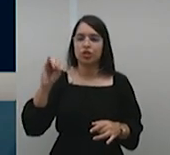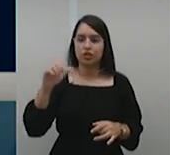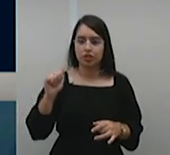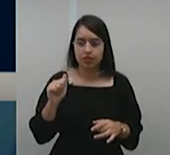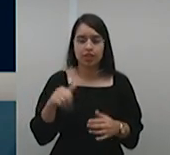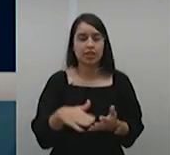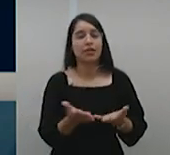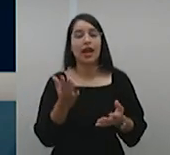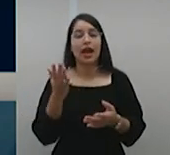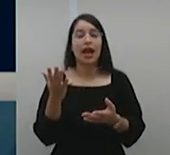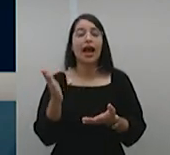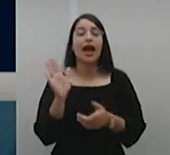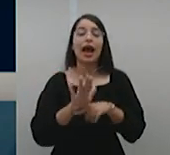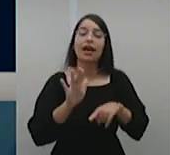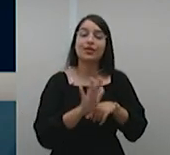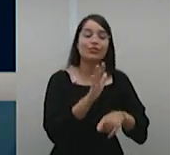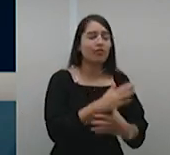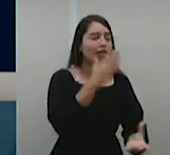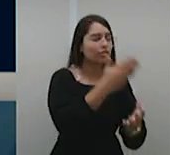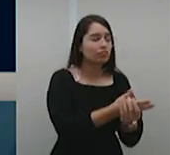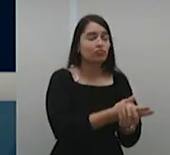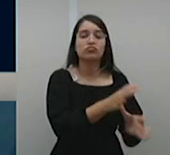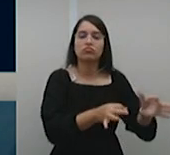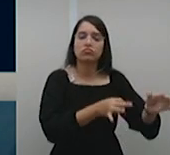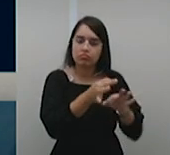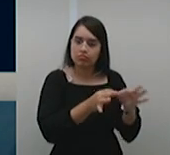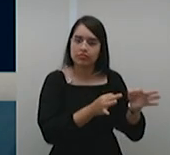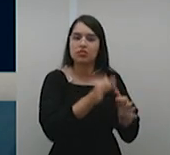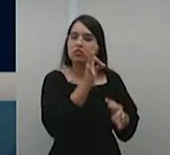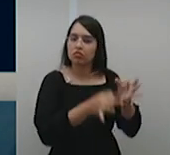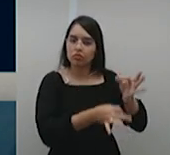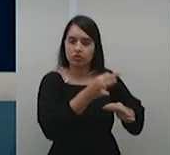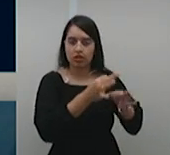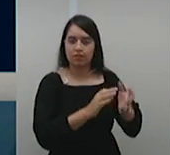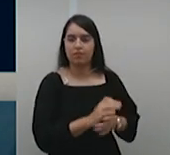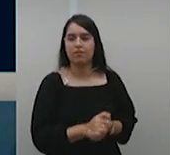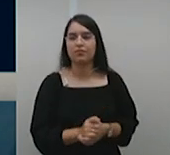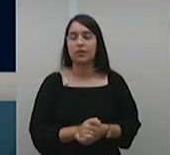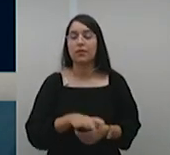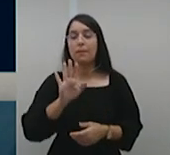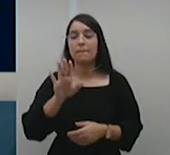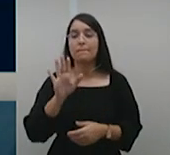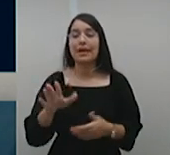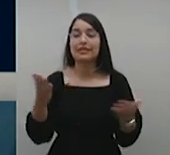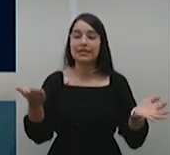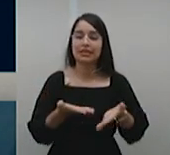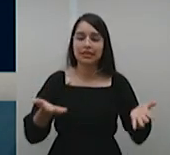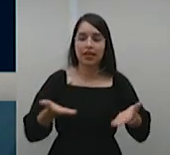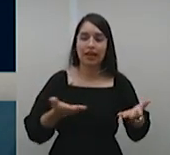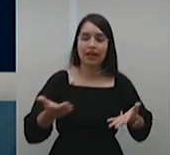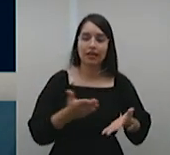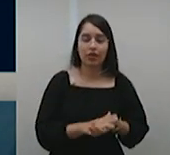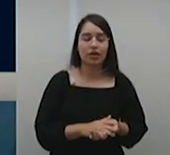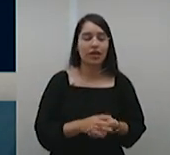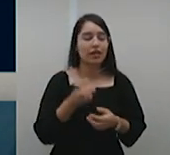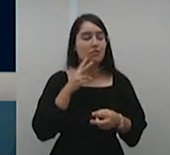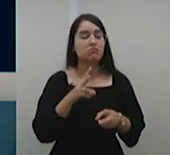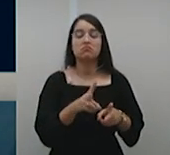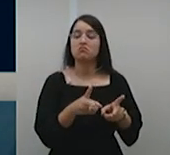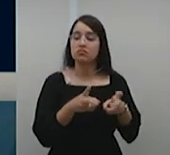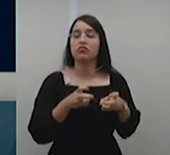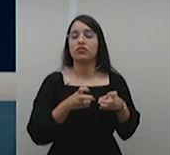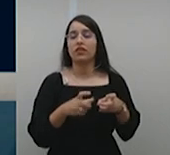do processo de julgamento. Os investimentos persistem, mas atualmente a alternativa mais plausível para